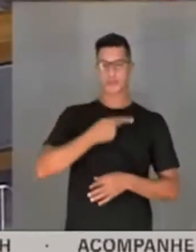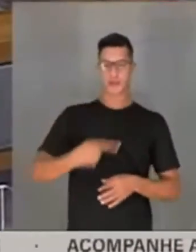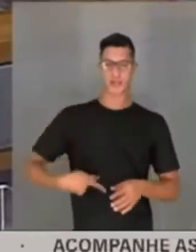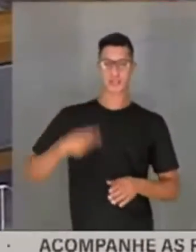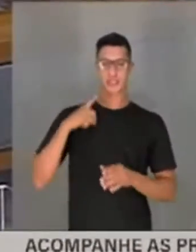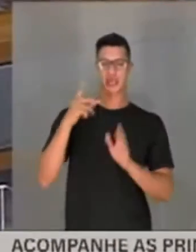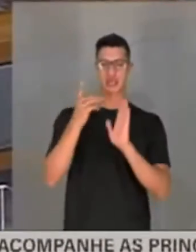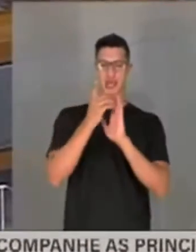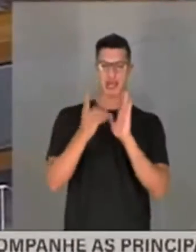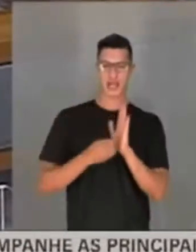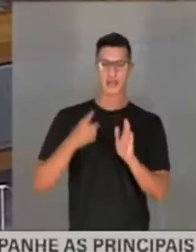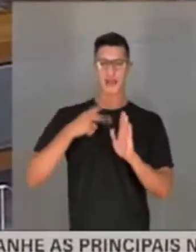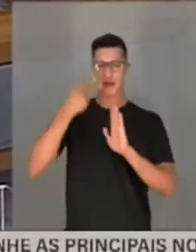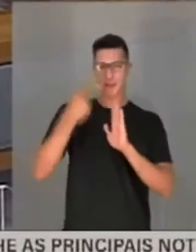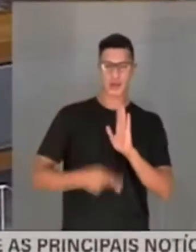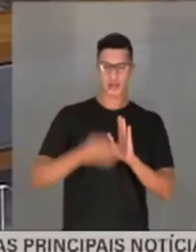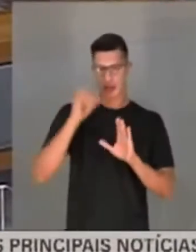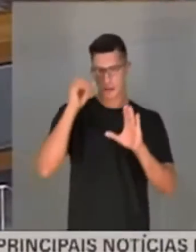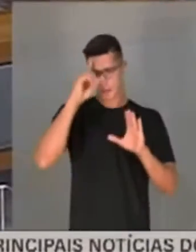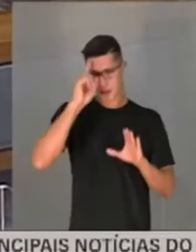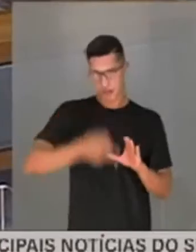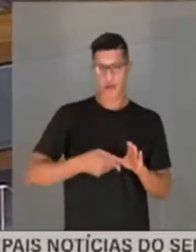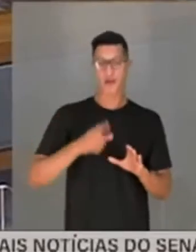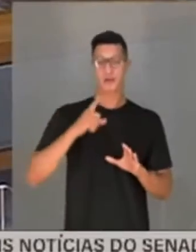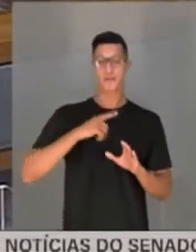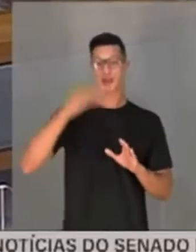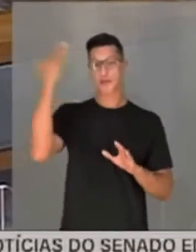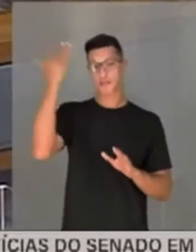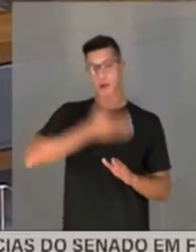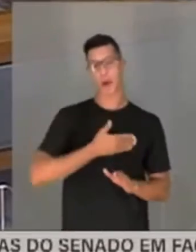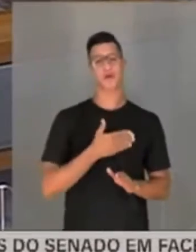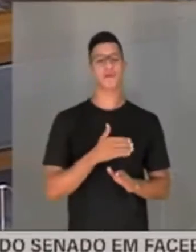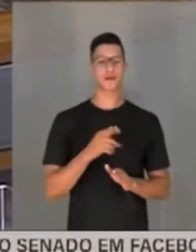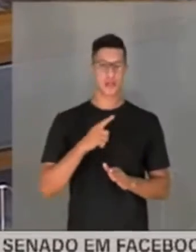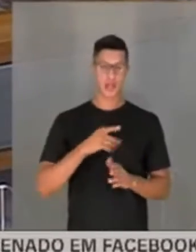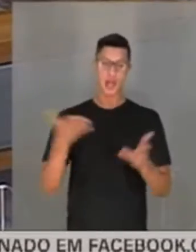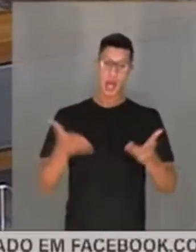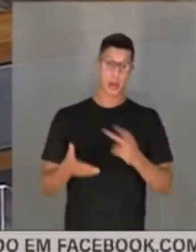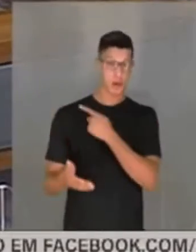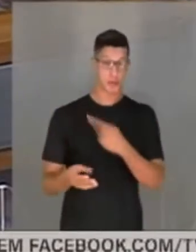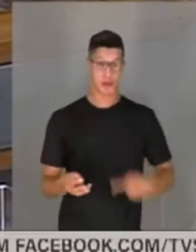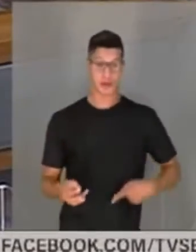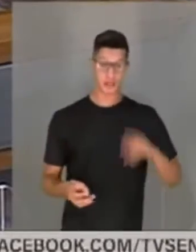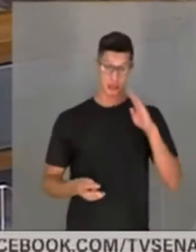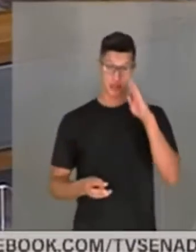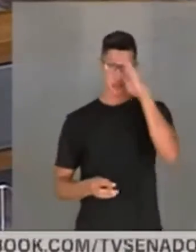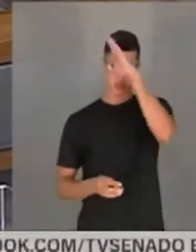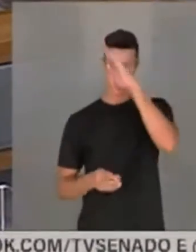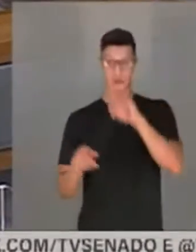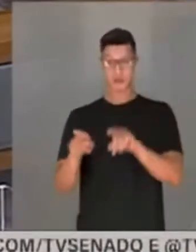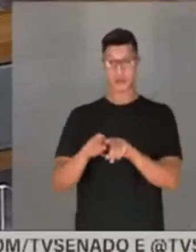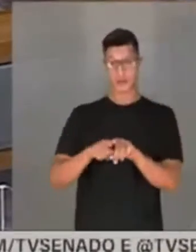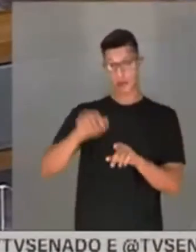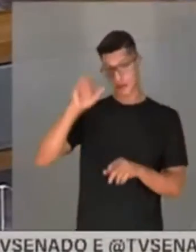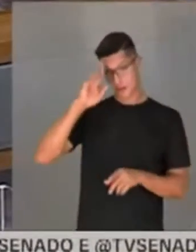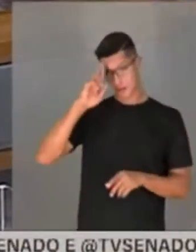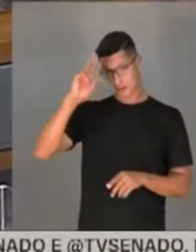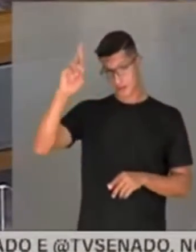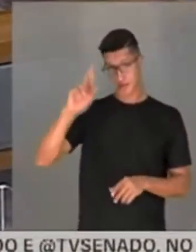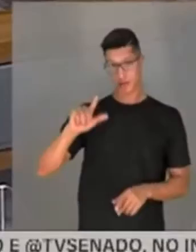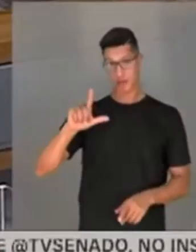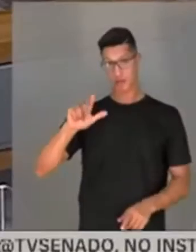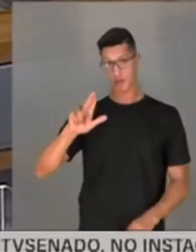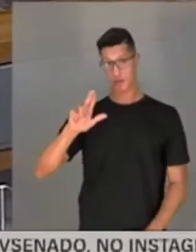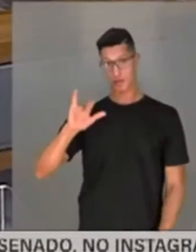decreto, tem projeto que ele mandou, isso tem prova. Agora o presidente Bolsonaro e também o senhor Luciano